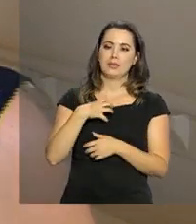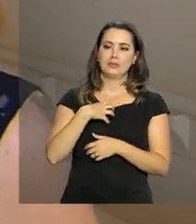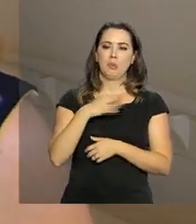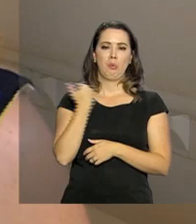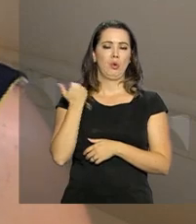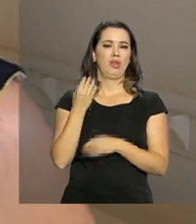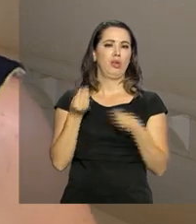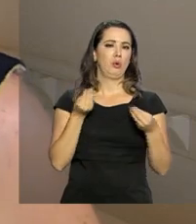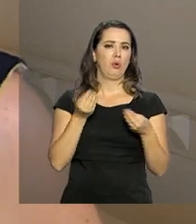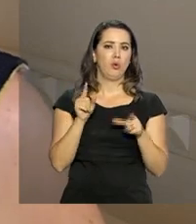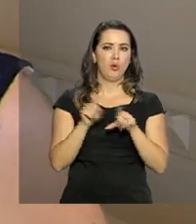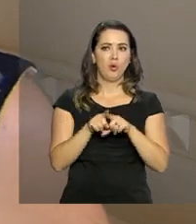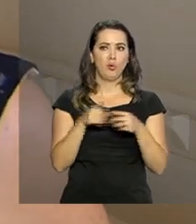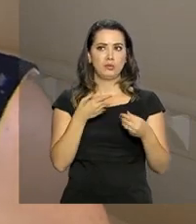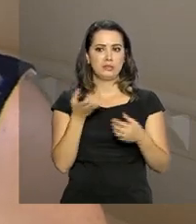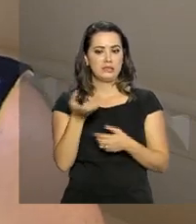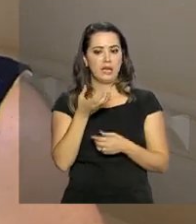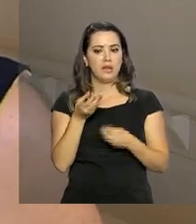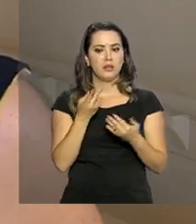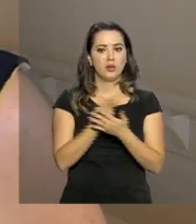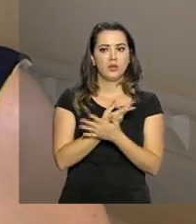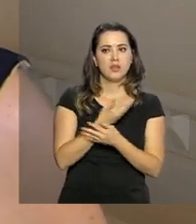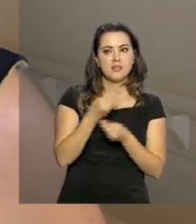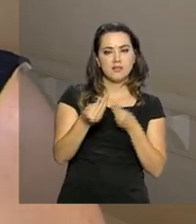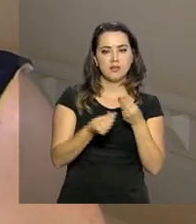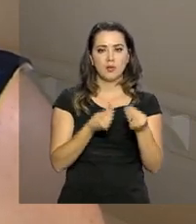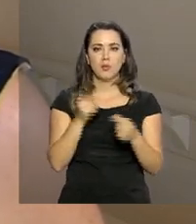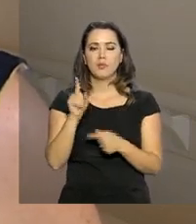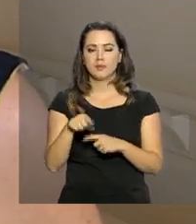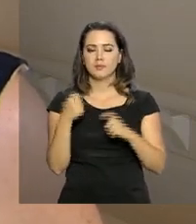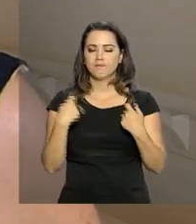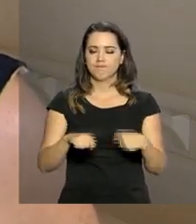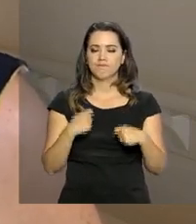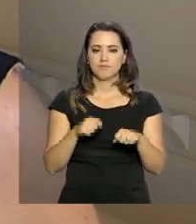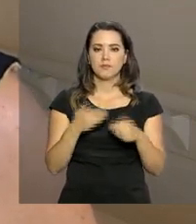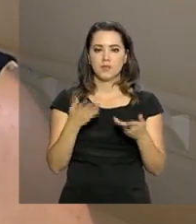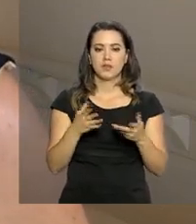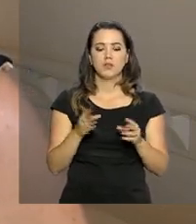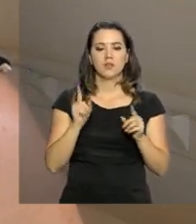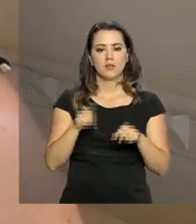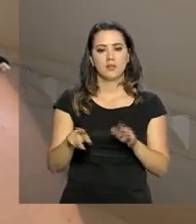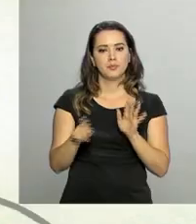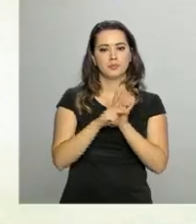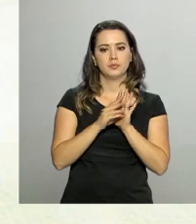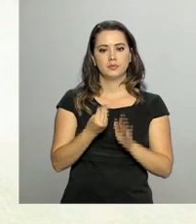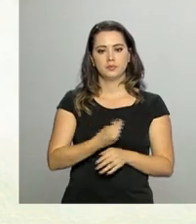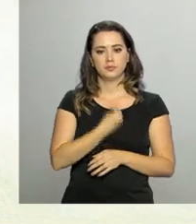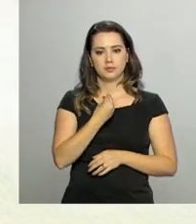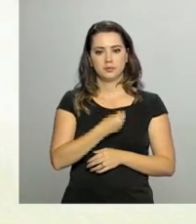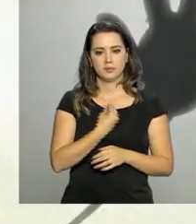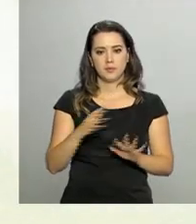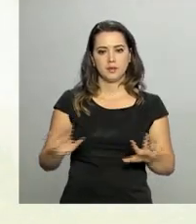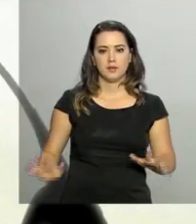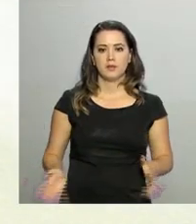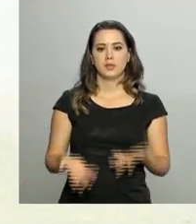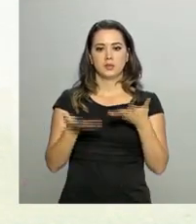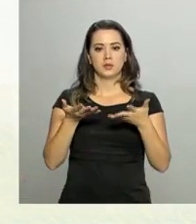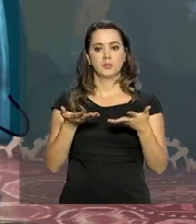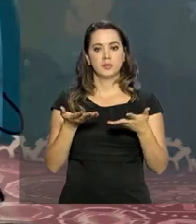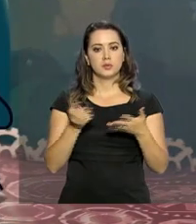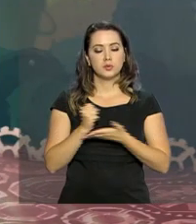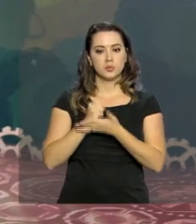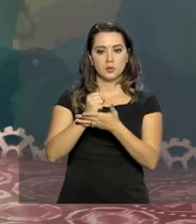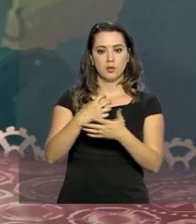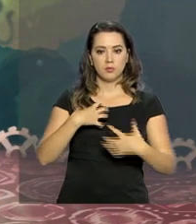eu vou falecer e como será que eu quero que isso ocorra. Mas é necessário, faz parte da vida. Para estimular a doação de